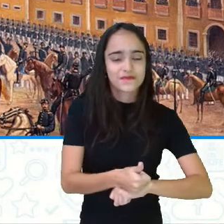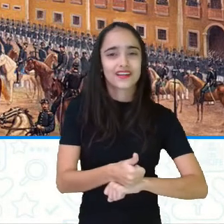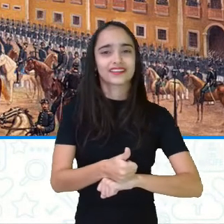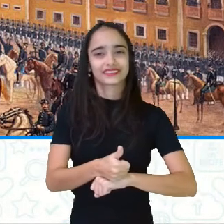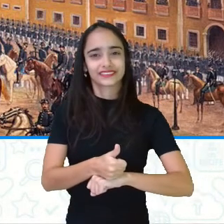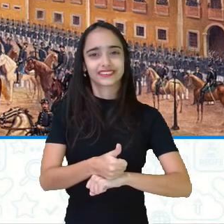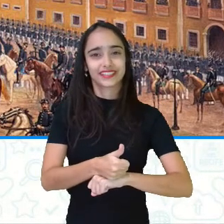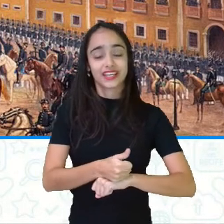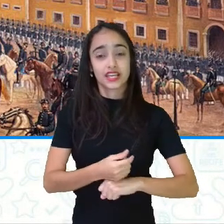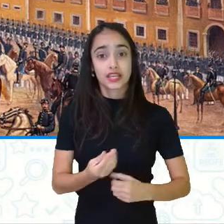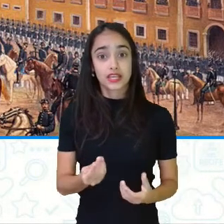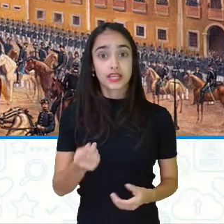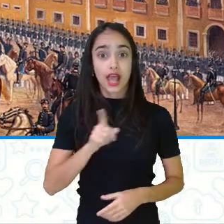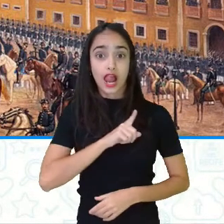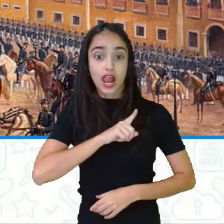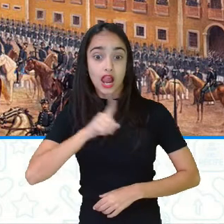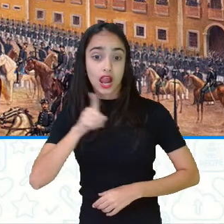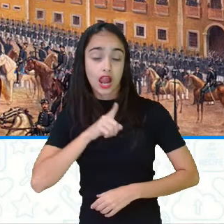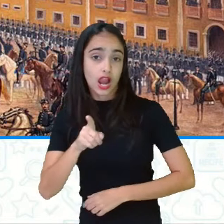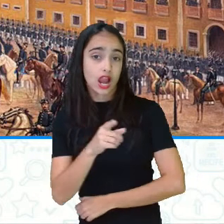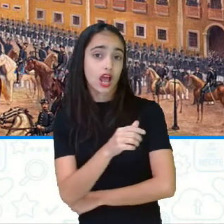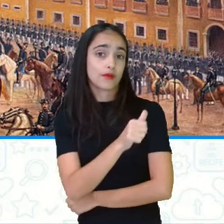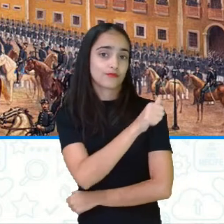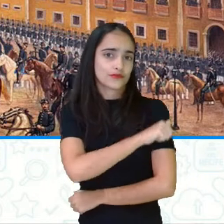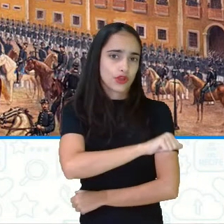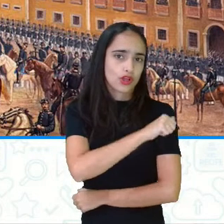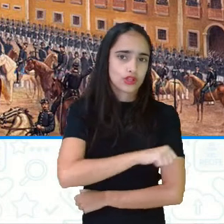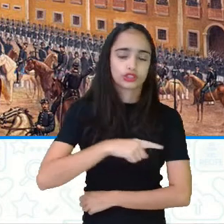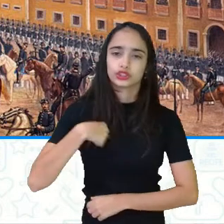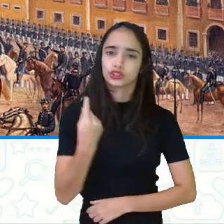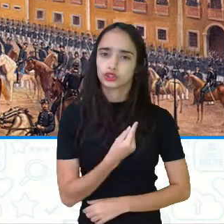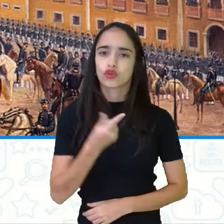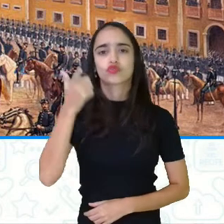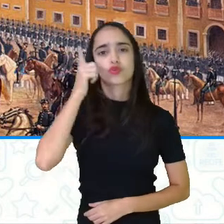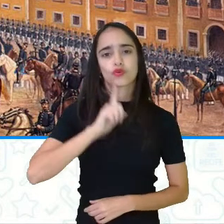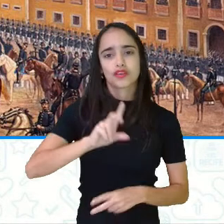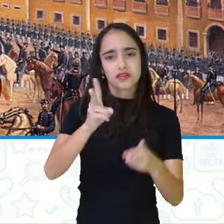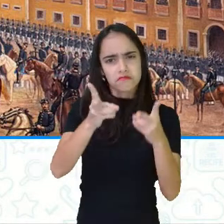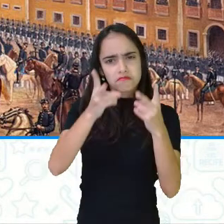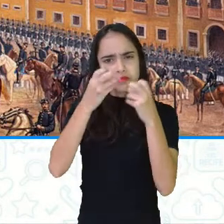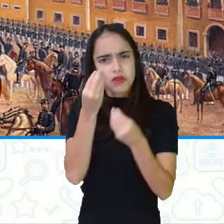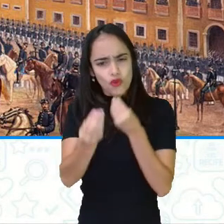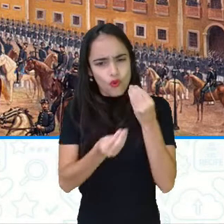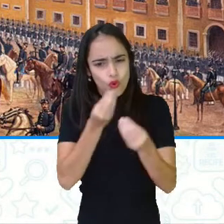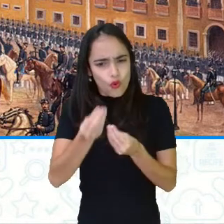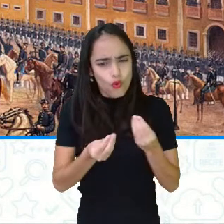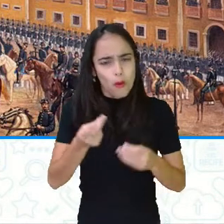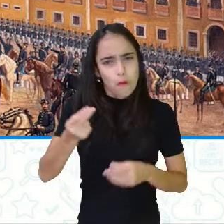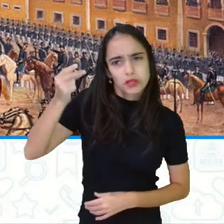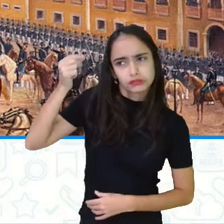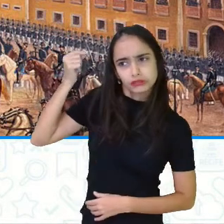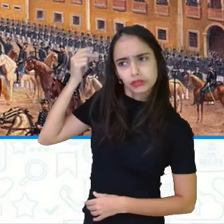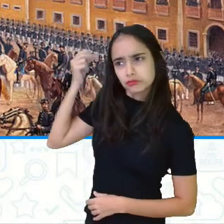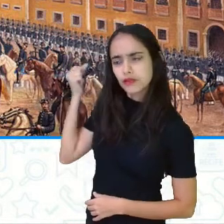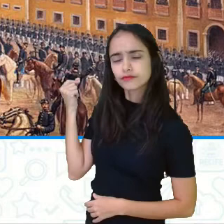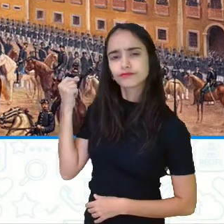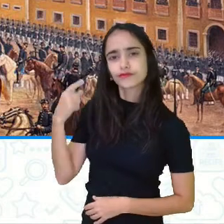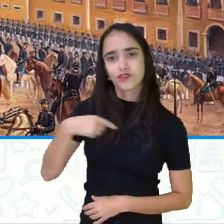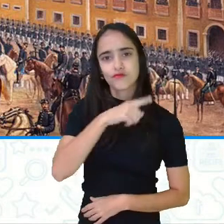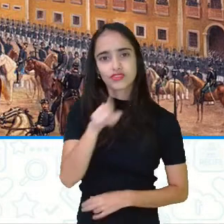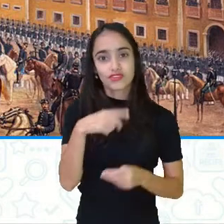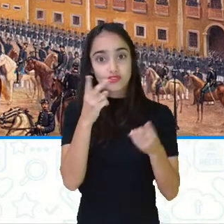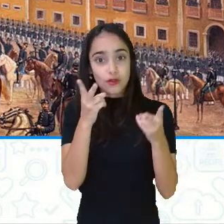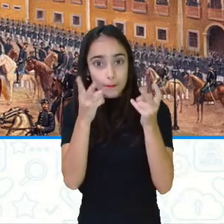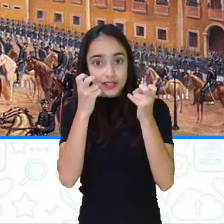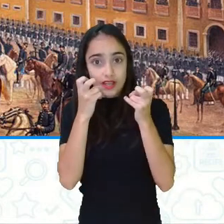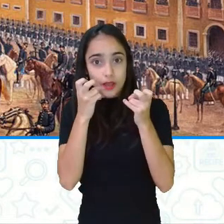República do Rio de Janeiro. E a gente pode observar como eram as coisas antigamente, gente. Olha só, vocês estão observando aqui que não